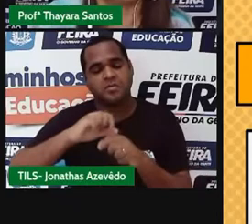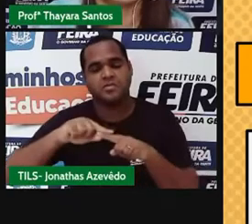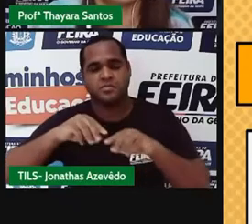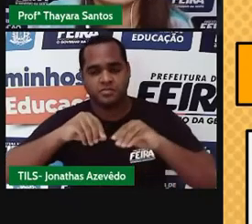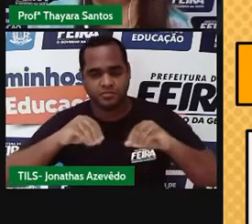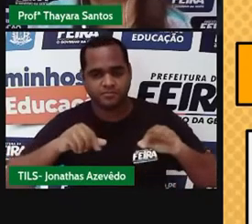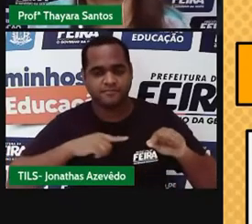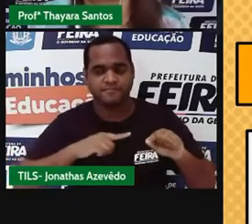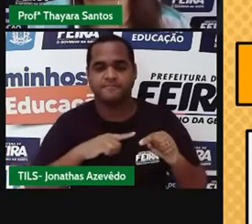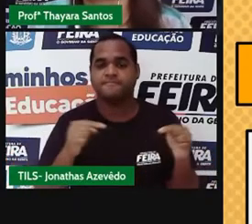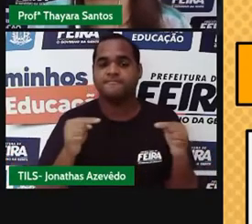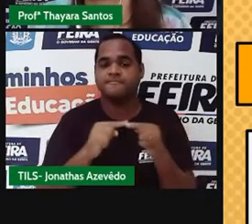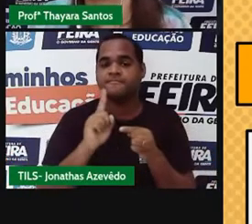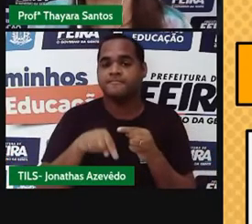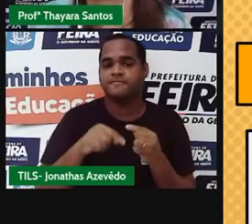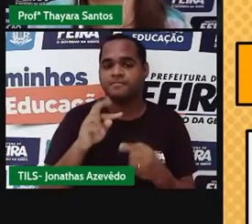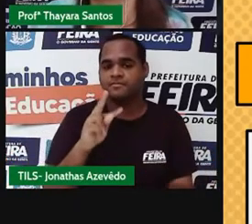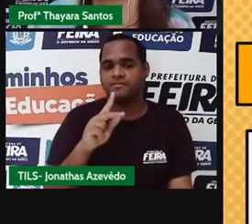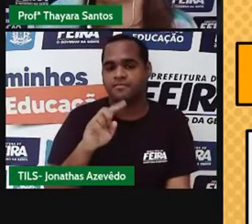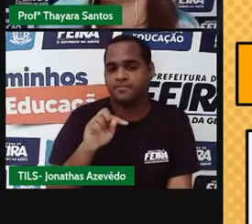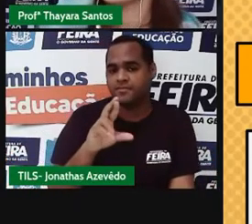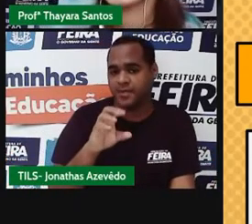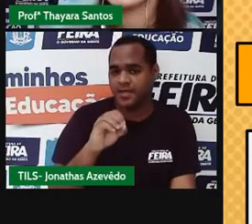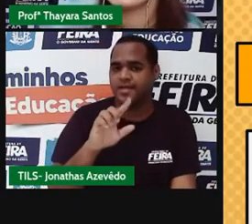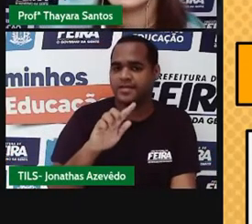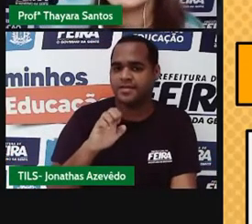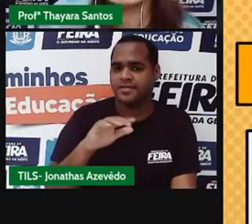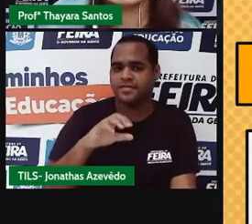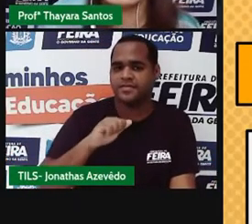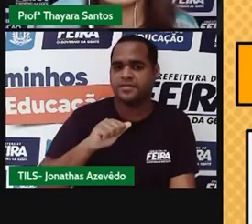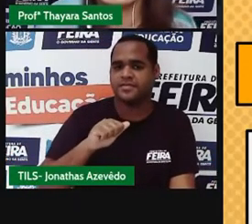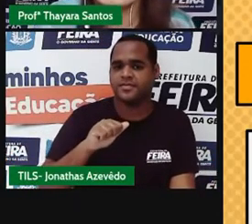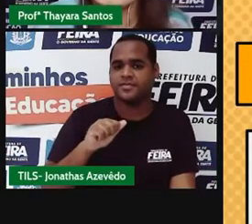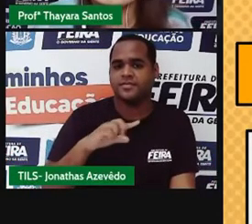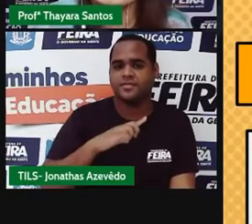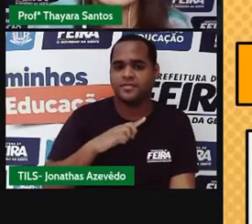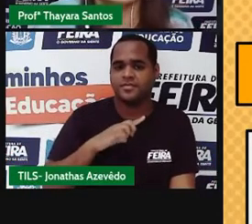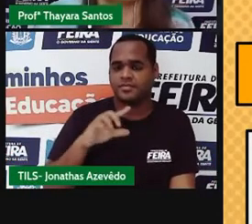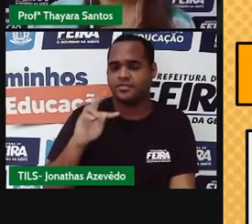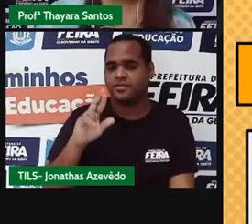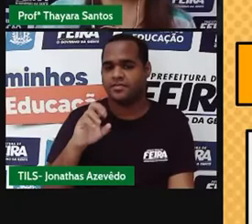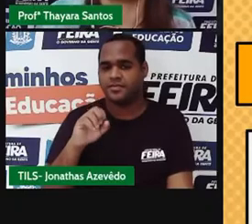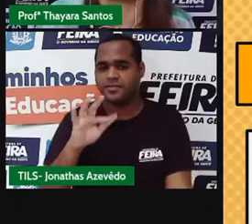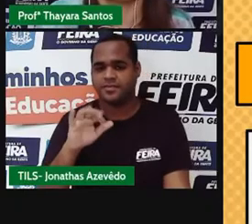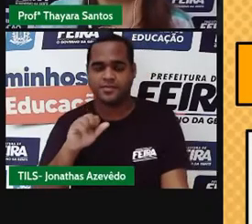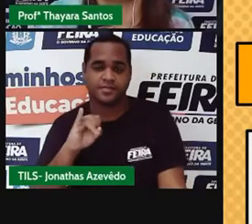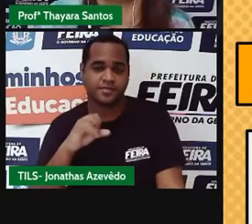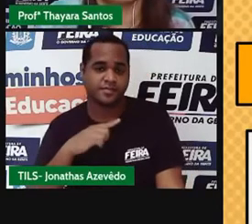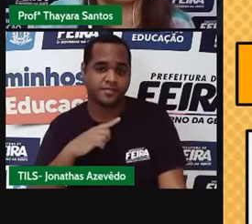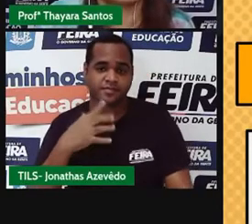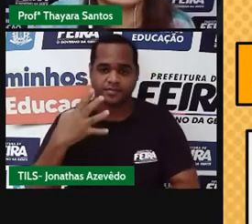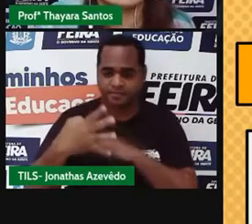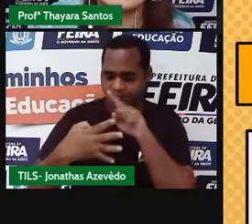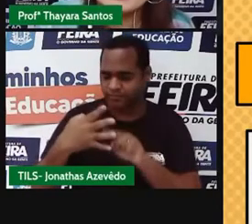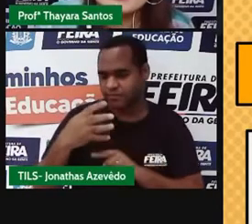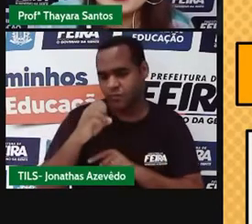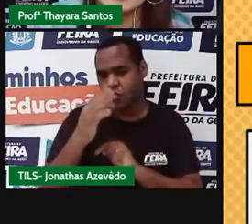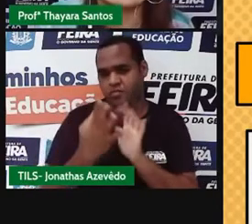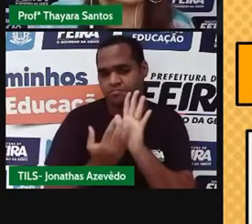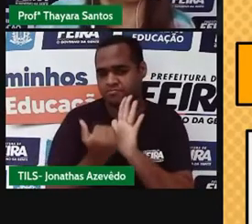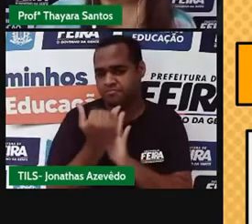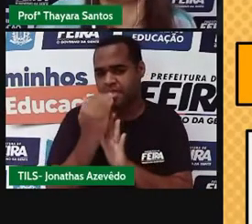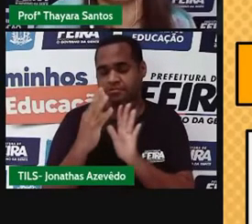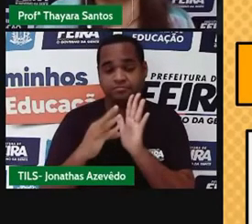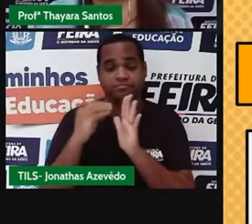aí a gente fala que é uma mistura heterogênea trifásica. Se por acaso aquela mistura tiver quatro fases ou mais,